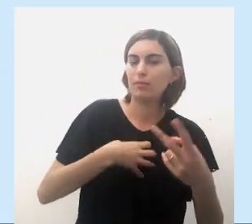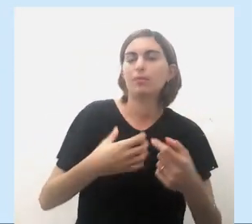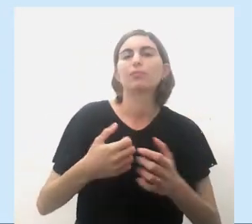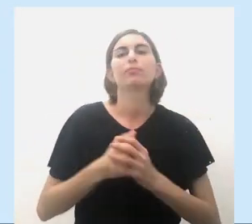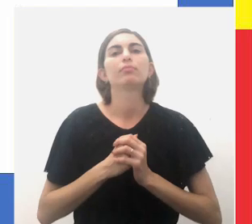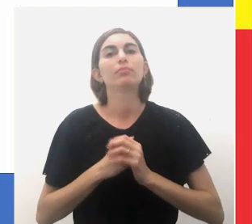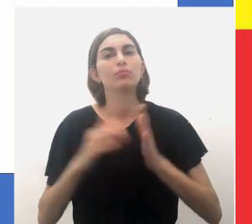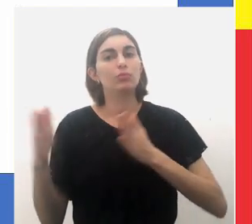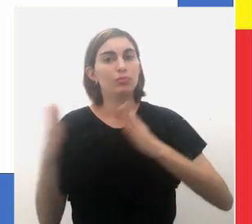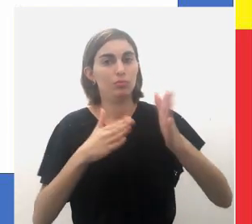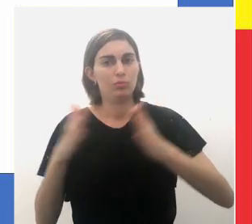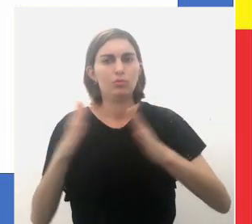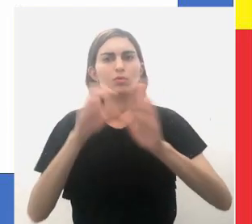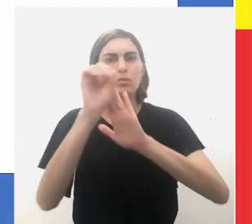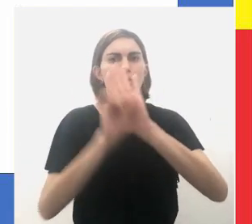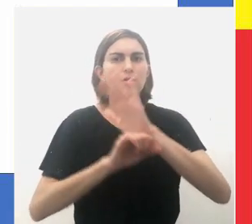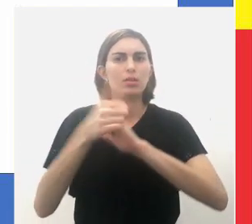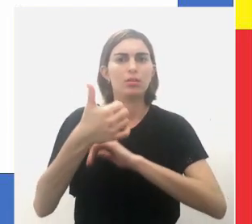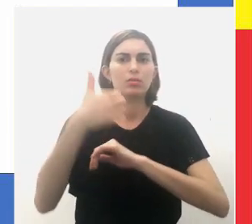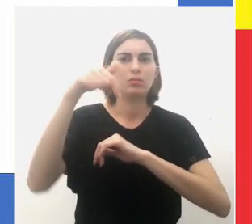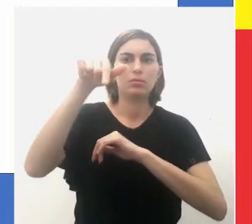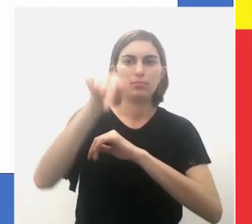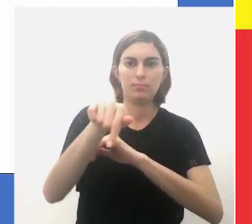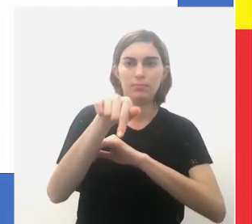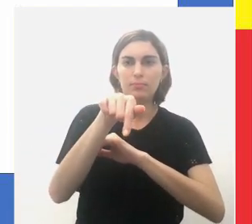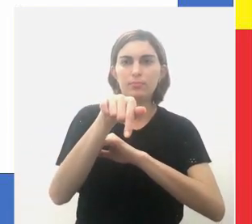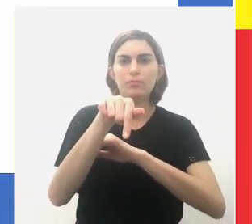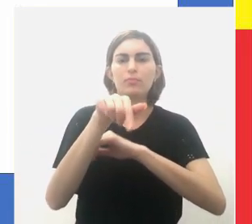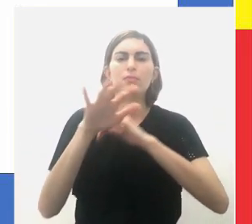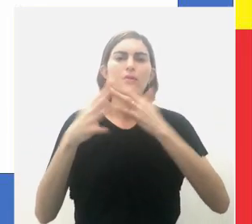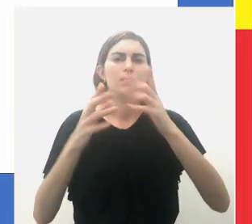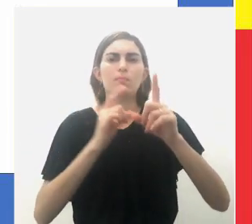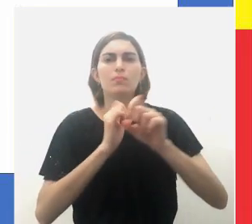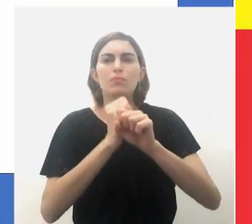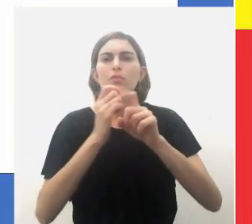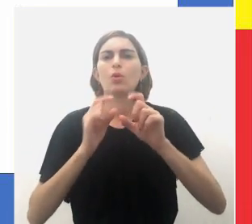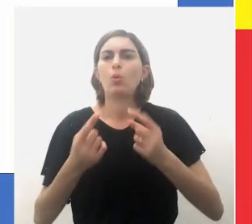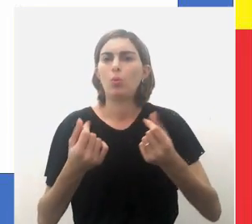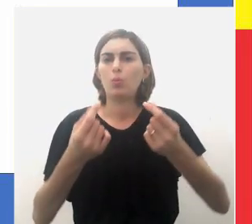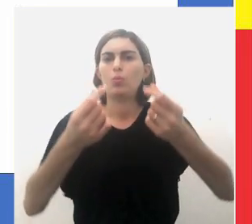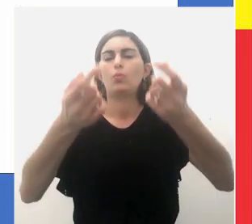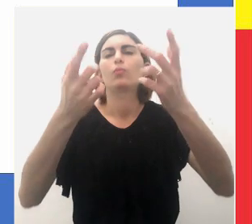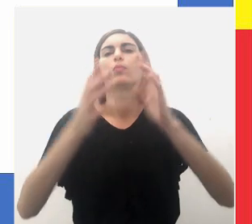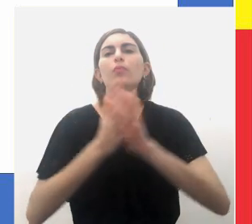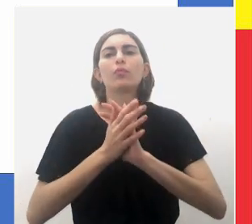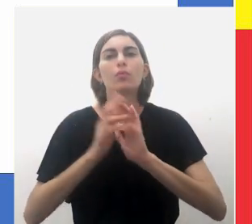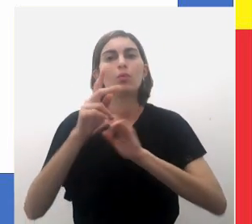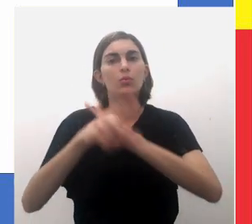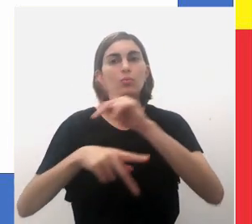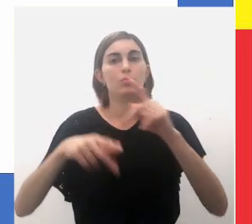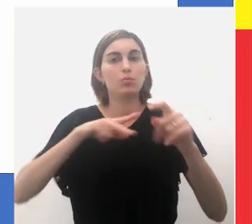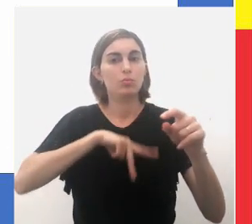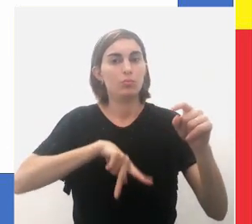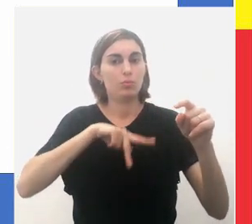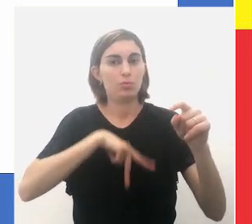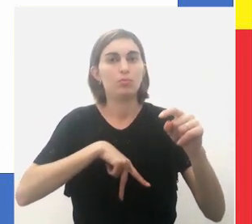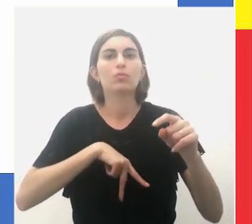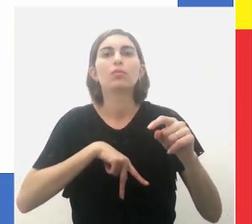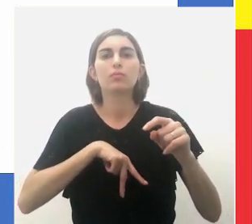Bahia. durante a metade do século XVII, com intensificação das bandeiras, os